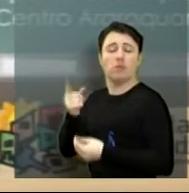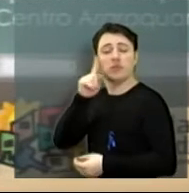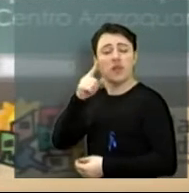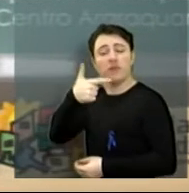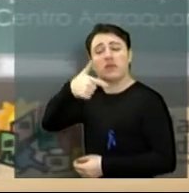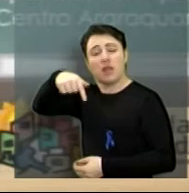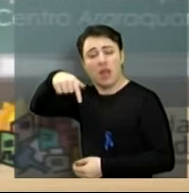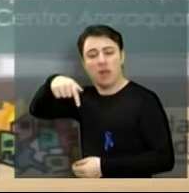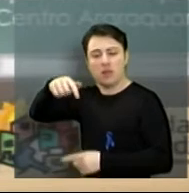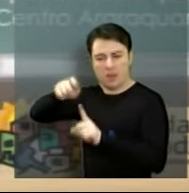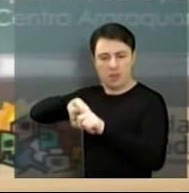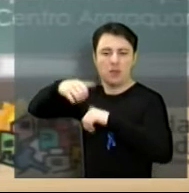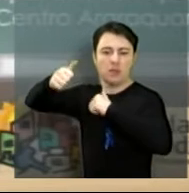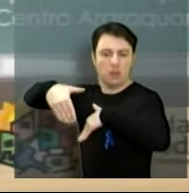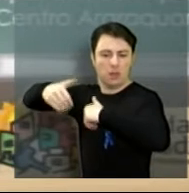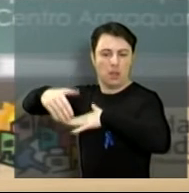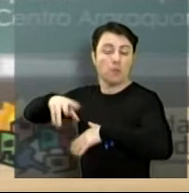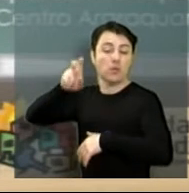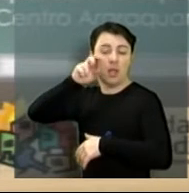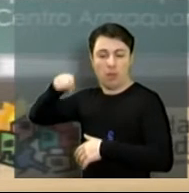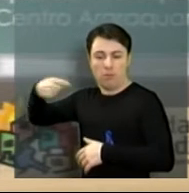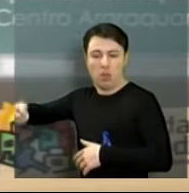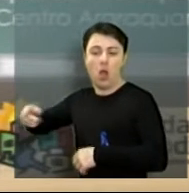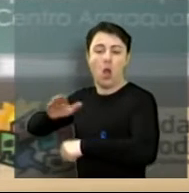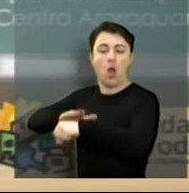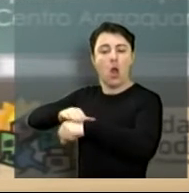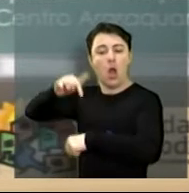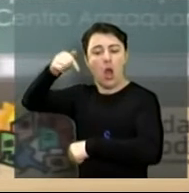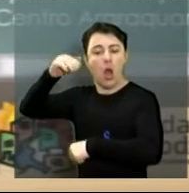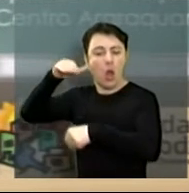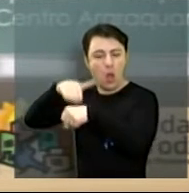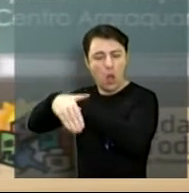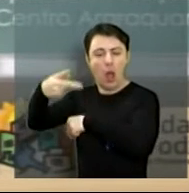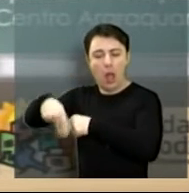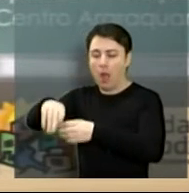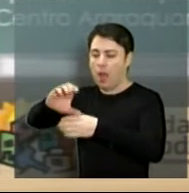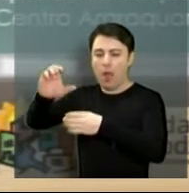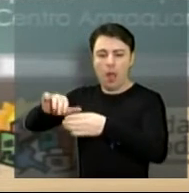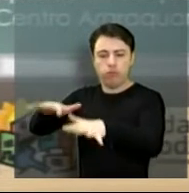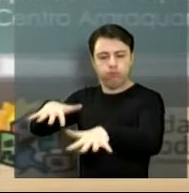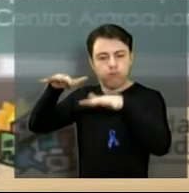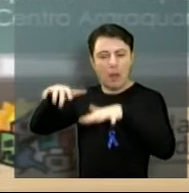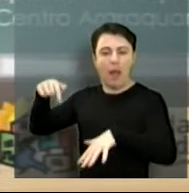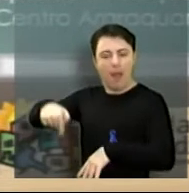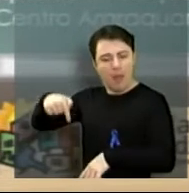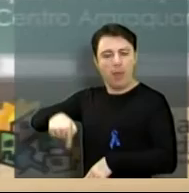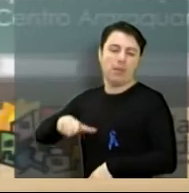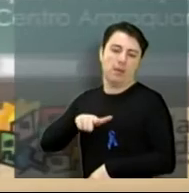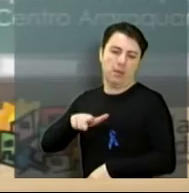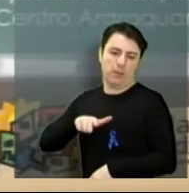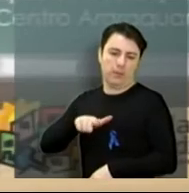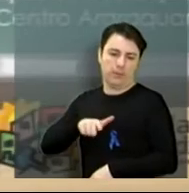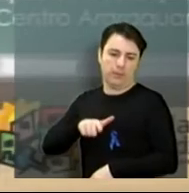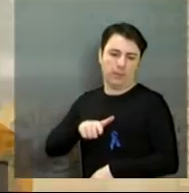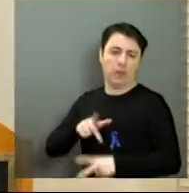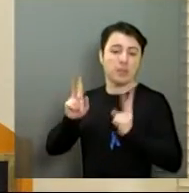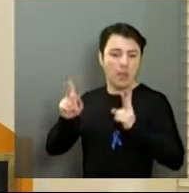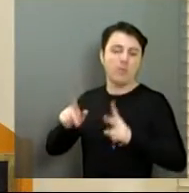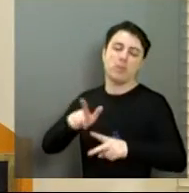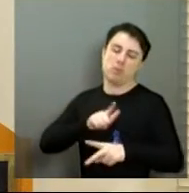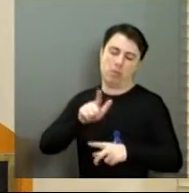27 do nove, na quinta-feira, às 19 horas, aqui no plenário da Câmara Municipal. Como sempre, nós